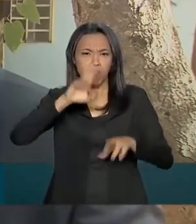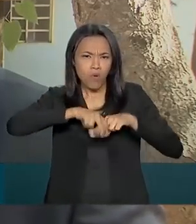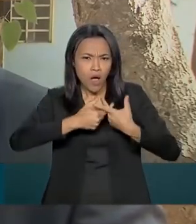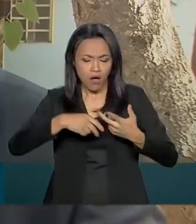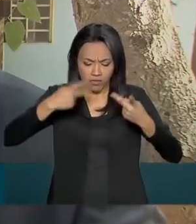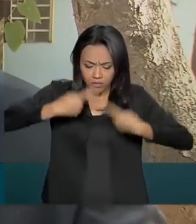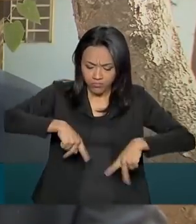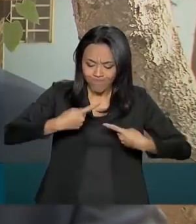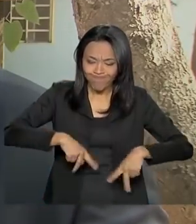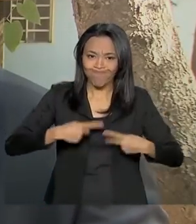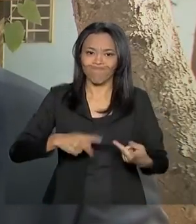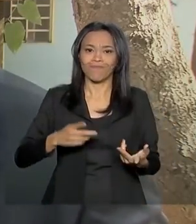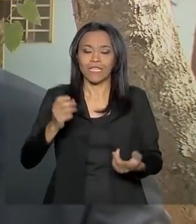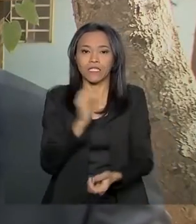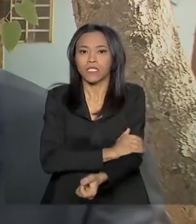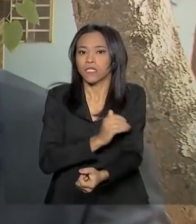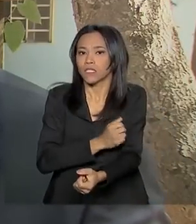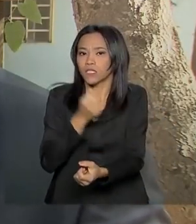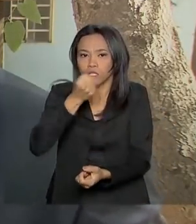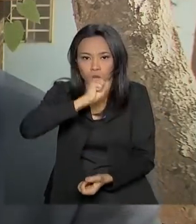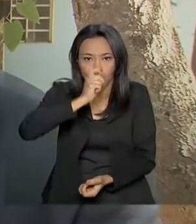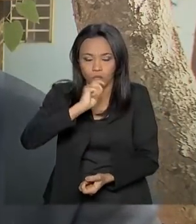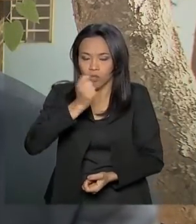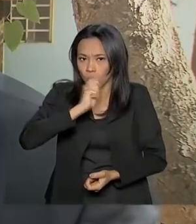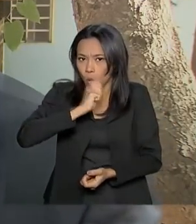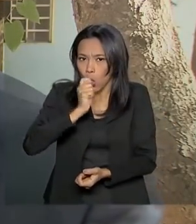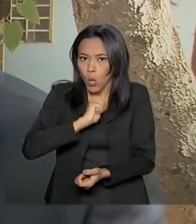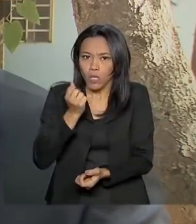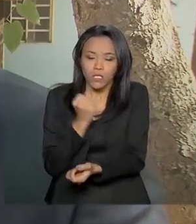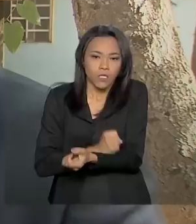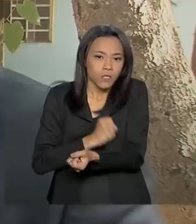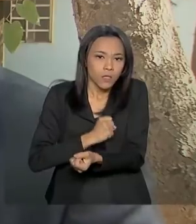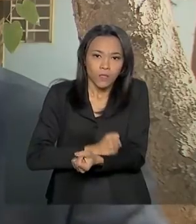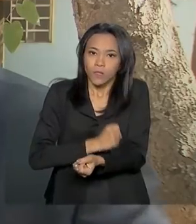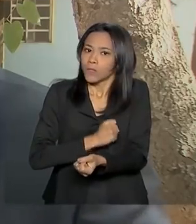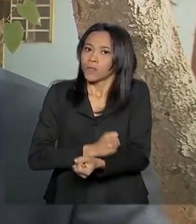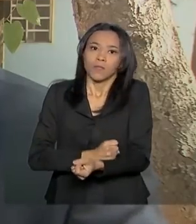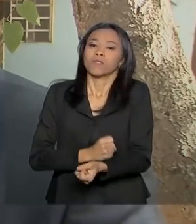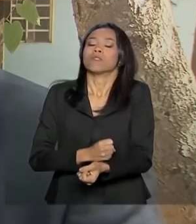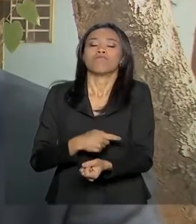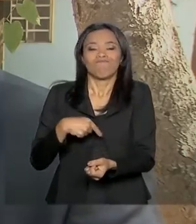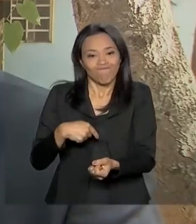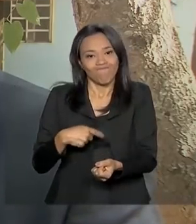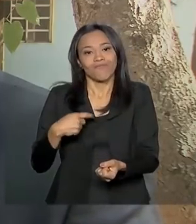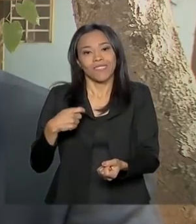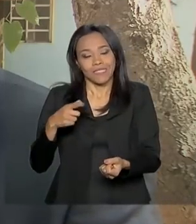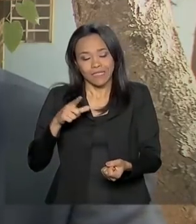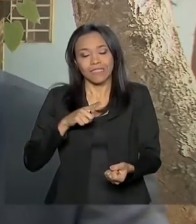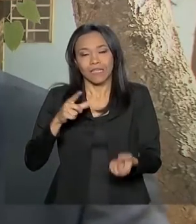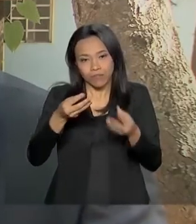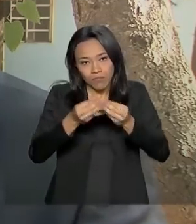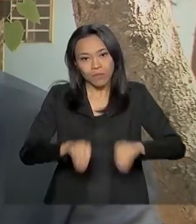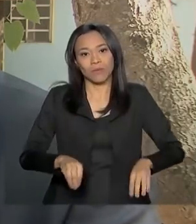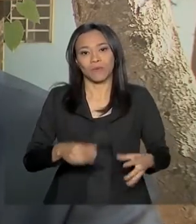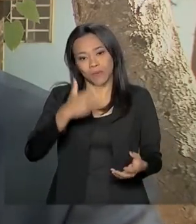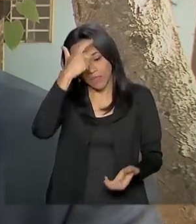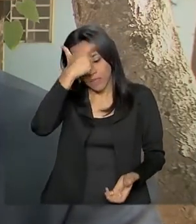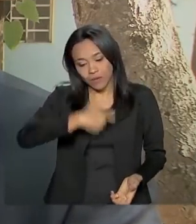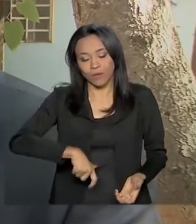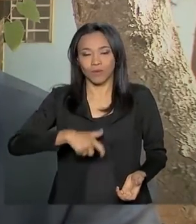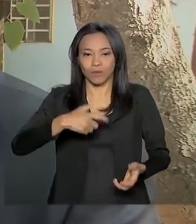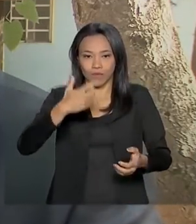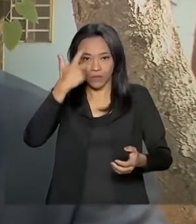clínico, ou seja, por conta do quadro da dependência química grave que apresenta, acaba tendo comprometimento importante na sua